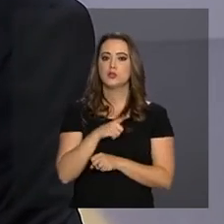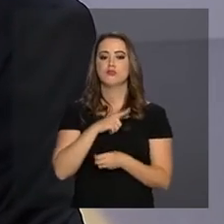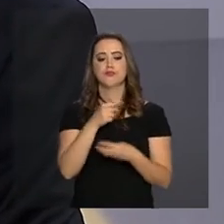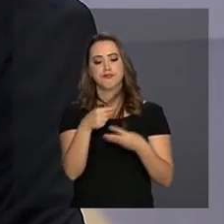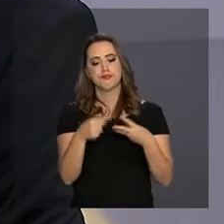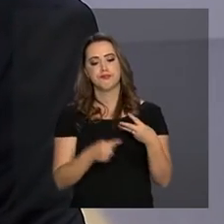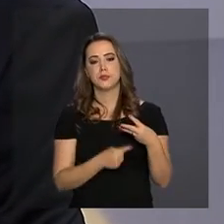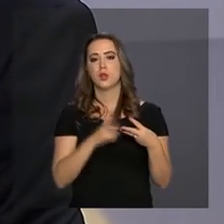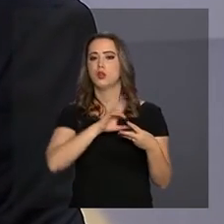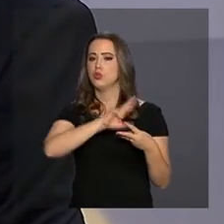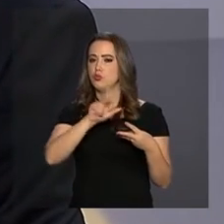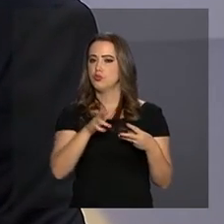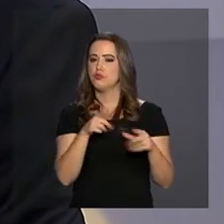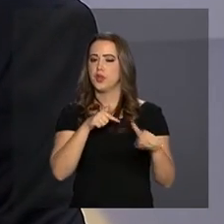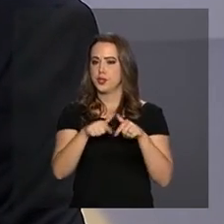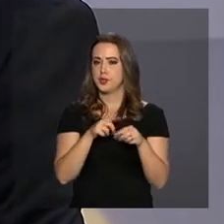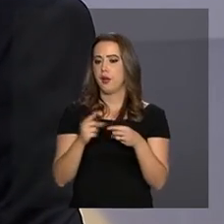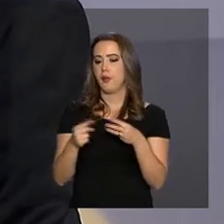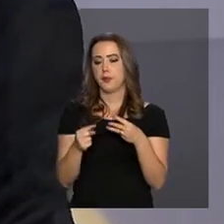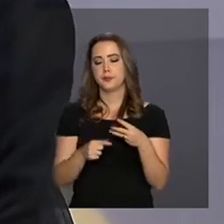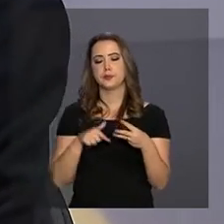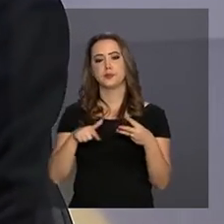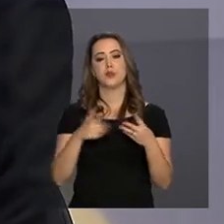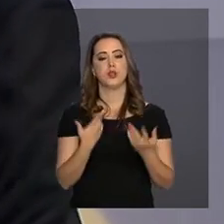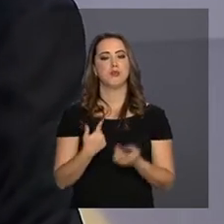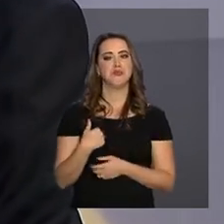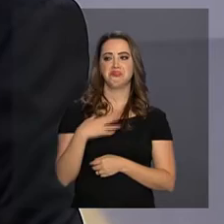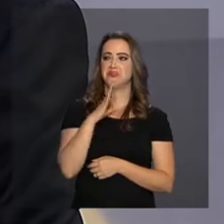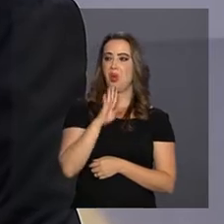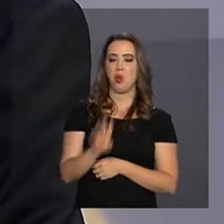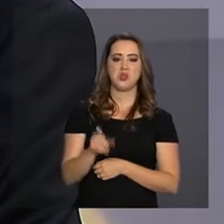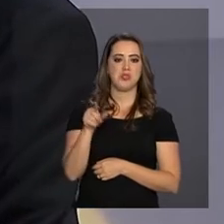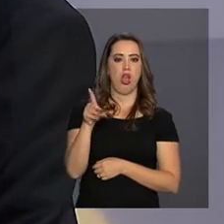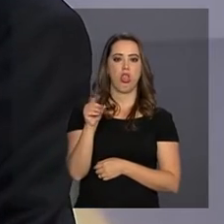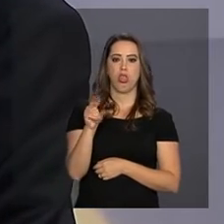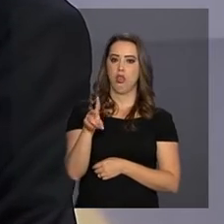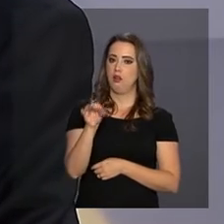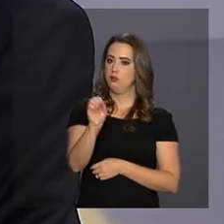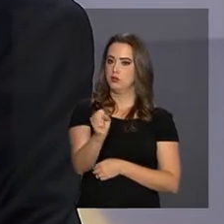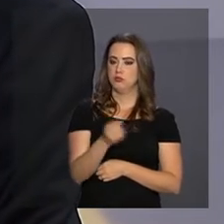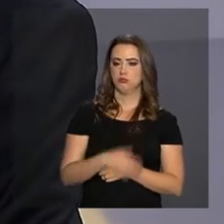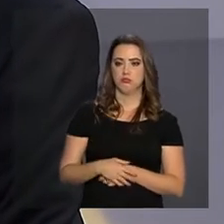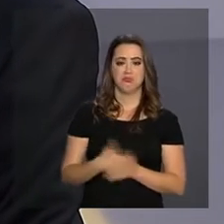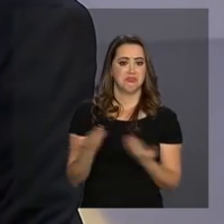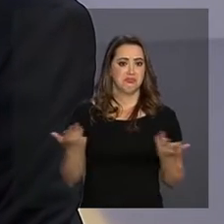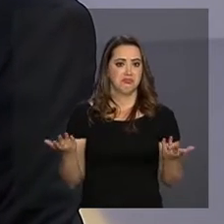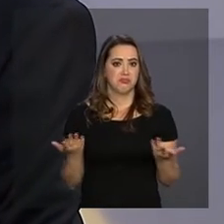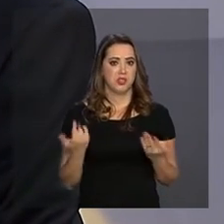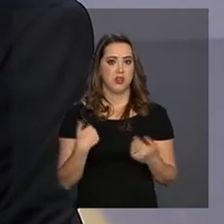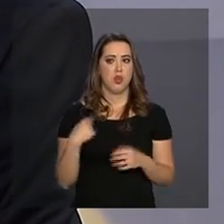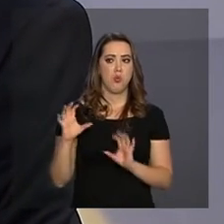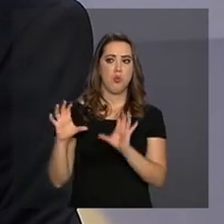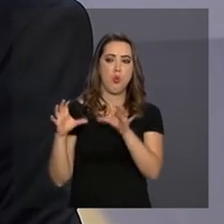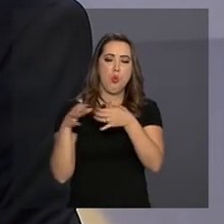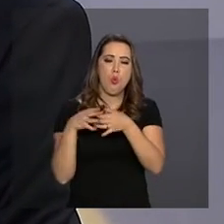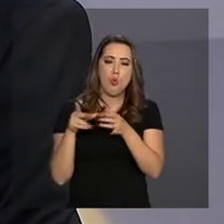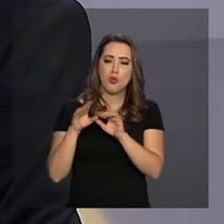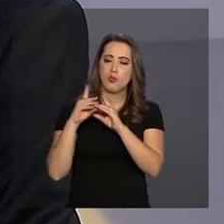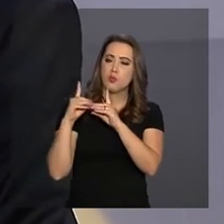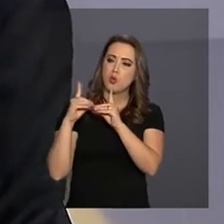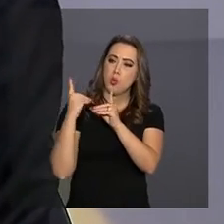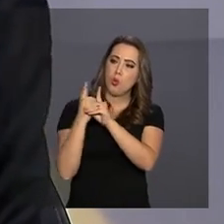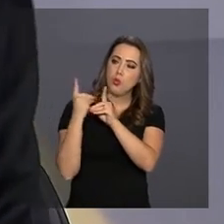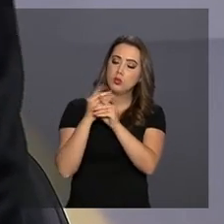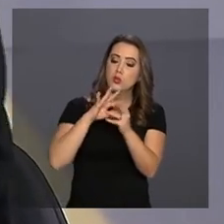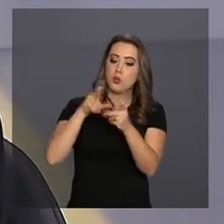lá. E não se falava ainda, moço. As assembleias, os encontros mundiais